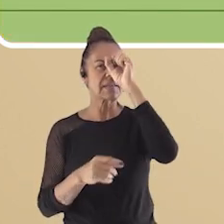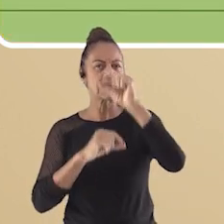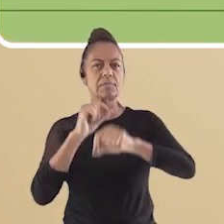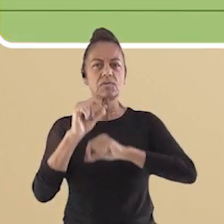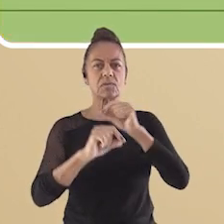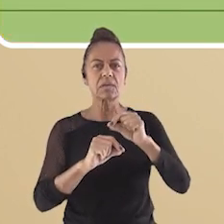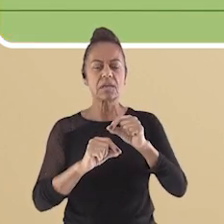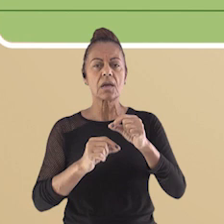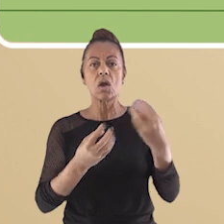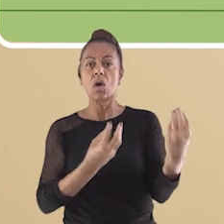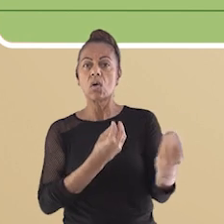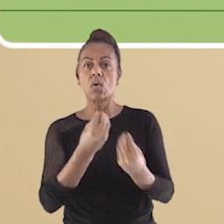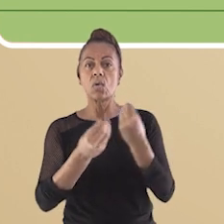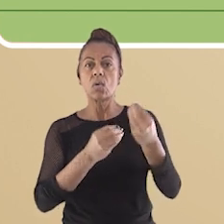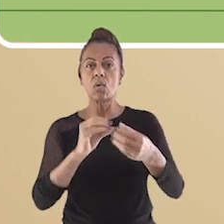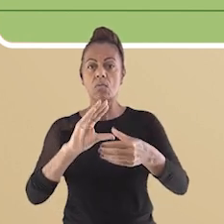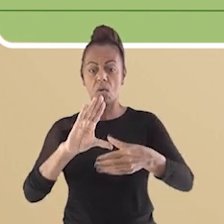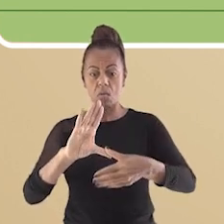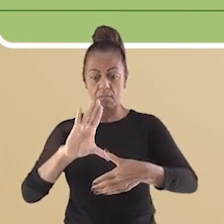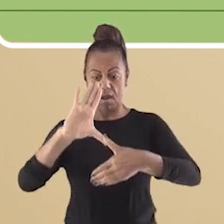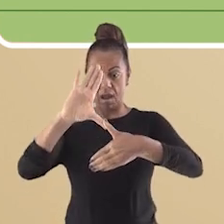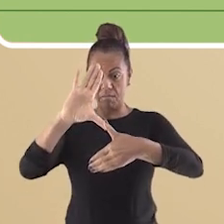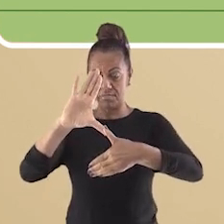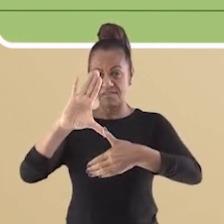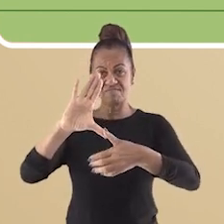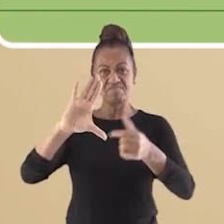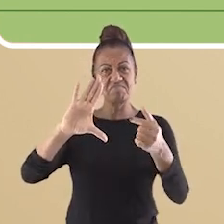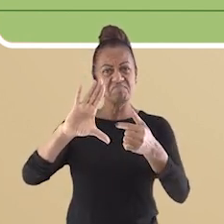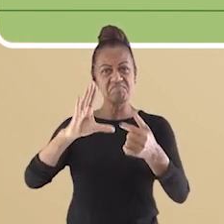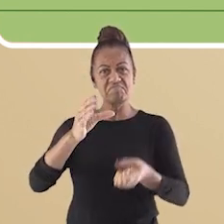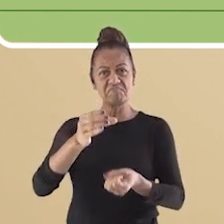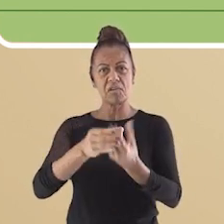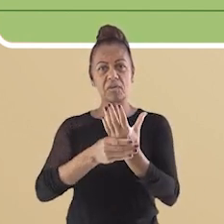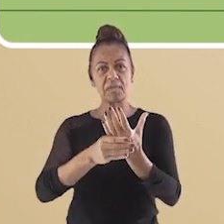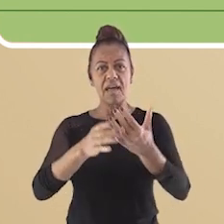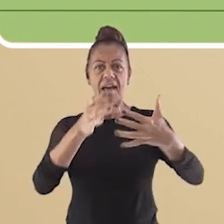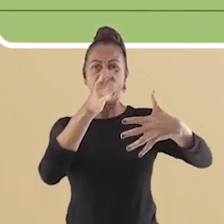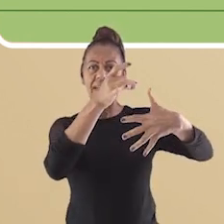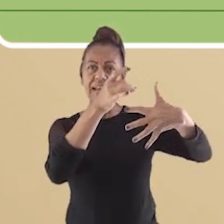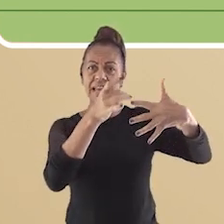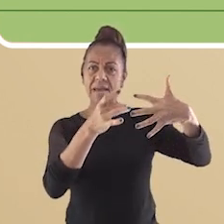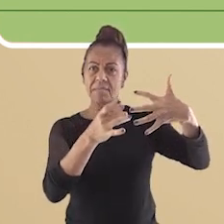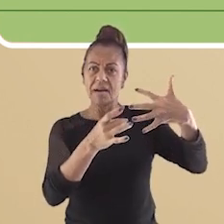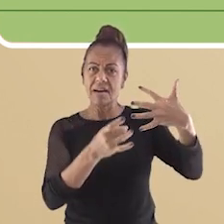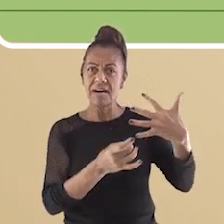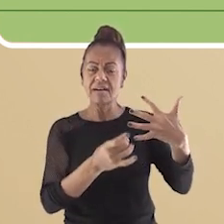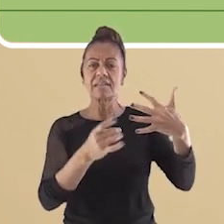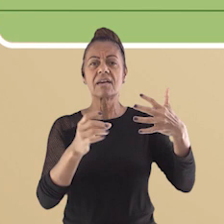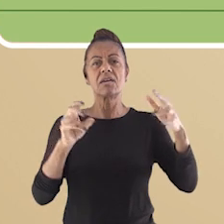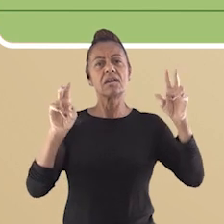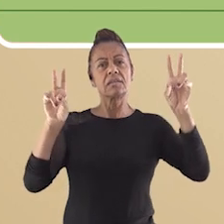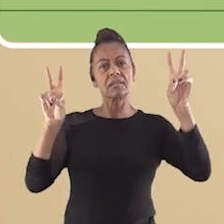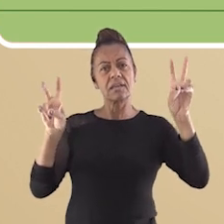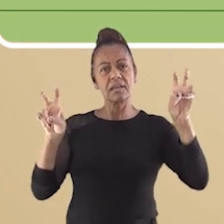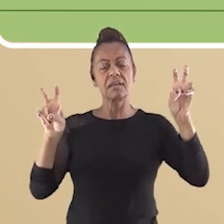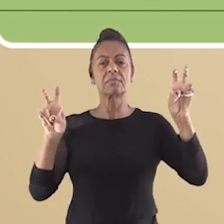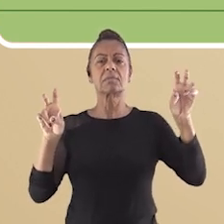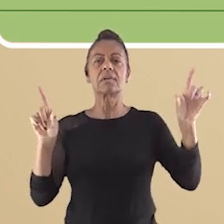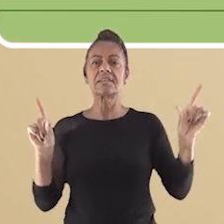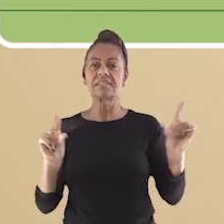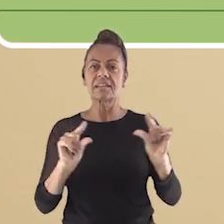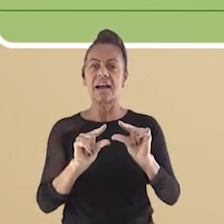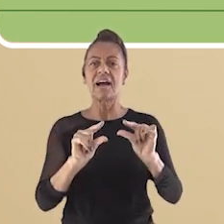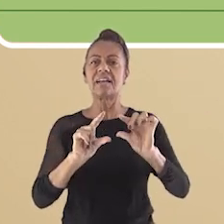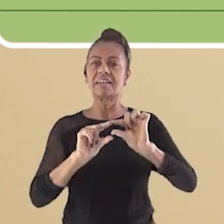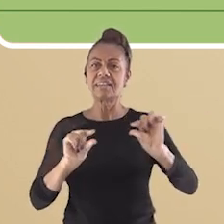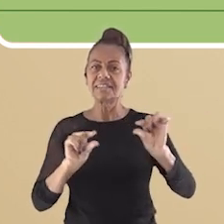aprendemos sobre como o mapa é formado. Tanto pelos seus elementos que o compõem, como título, escala,